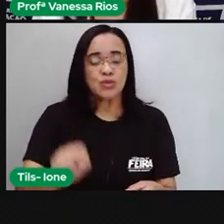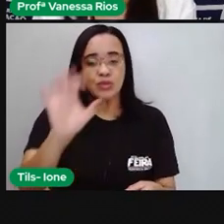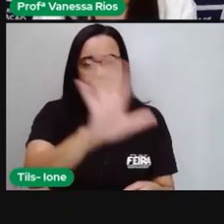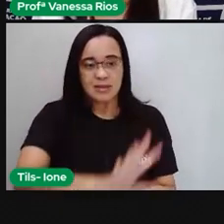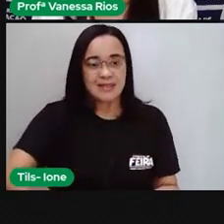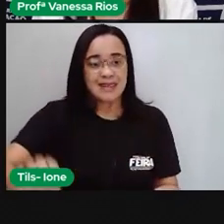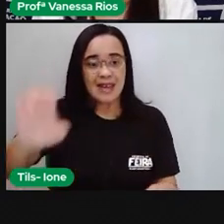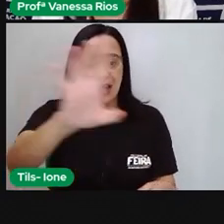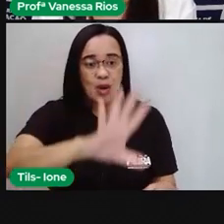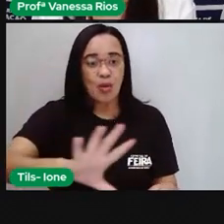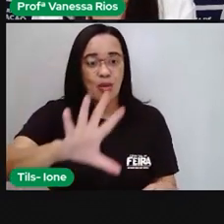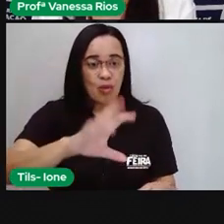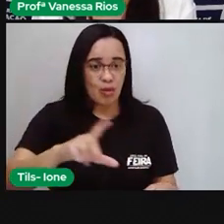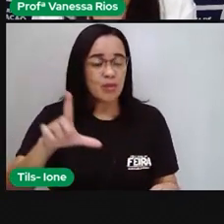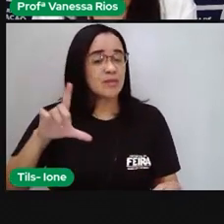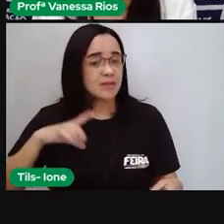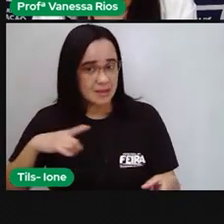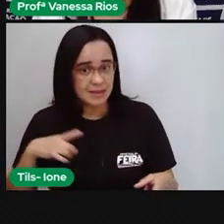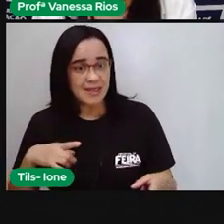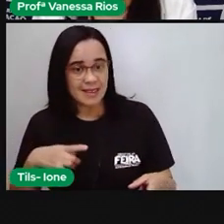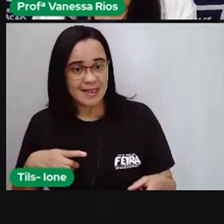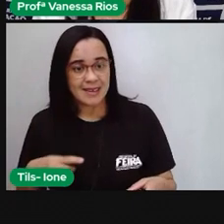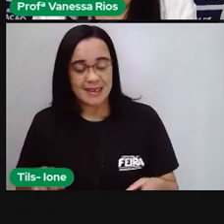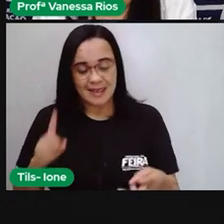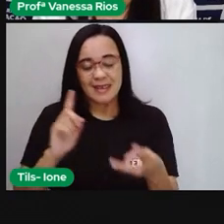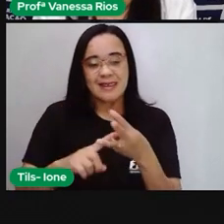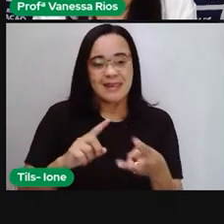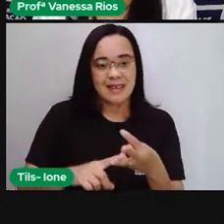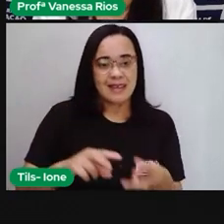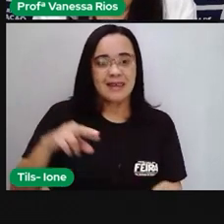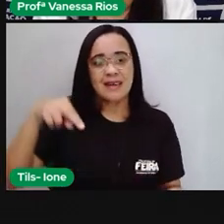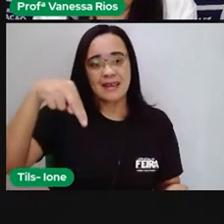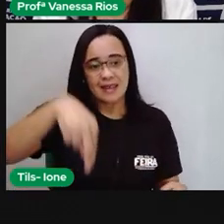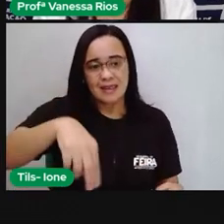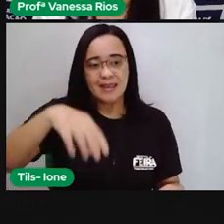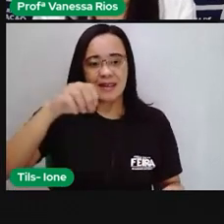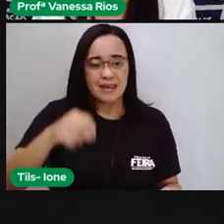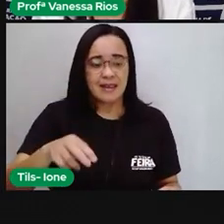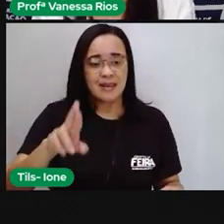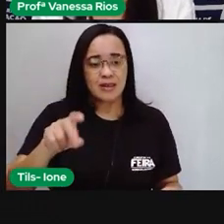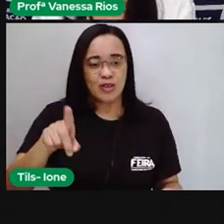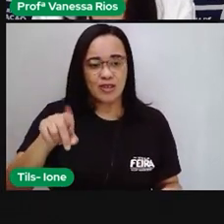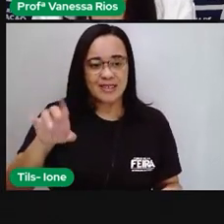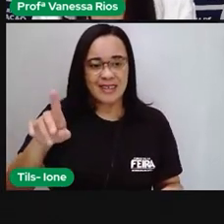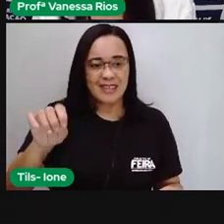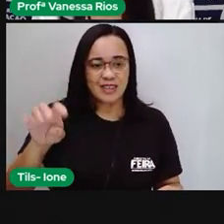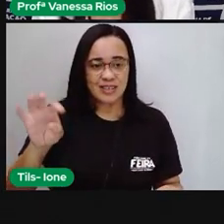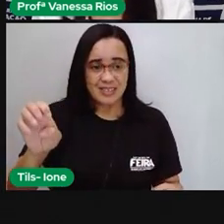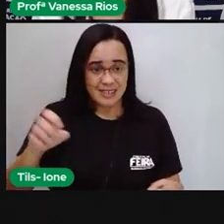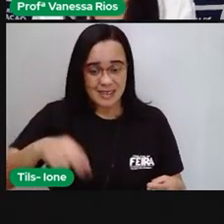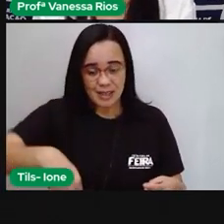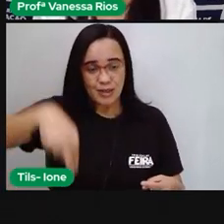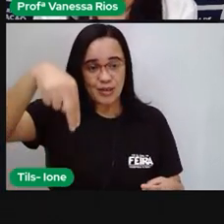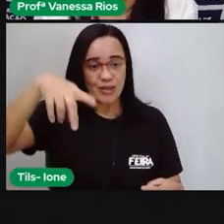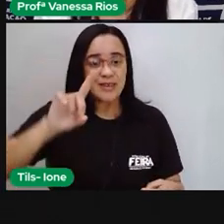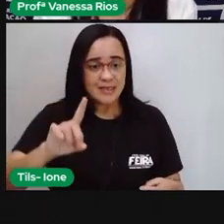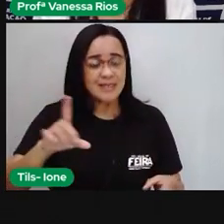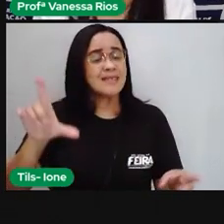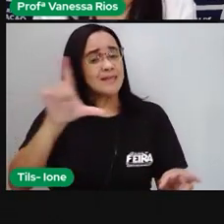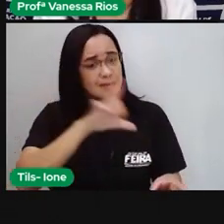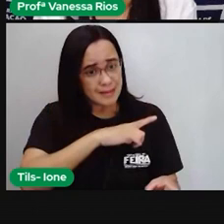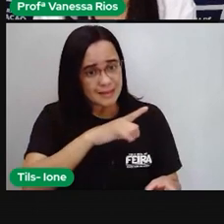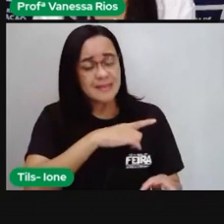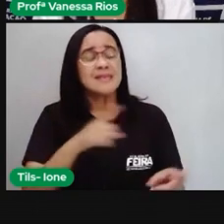nordeste tem uma forte influência africana. Mas existe também a presença, a mistura aí dos indígenas